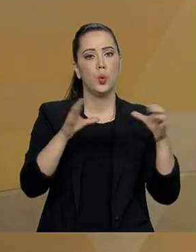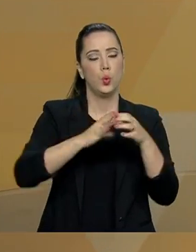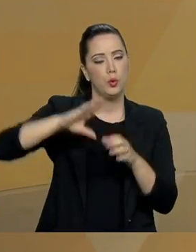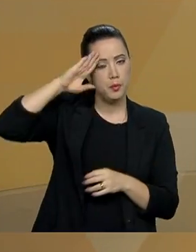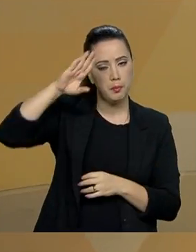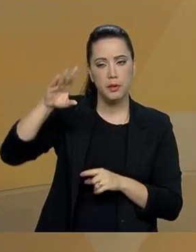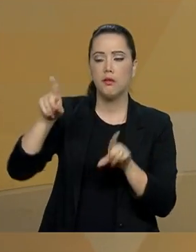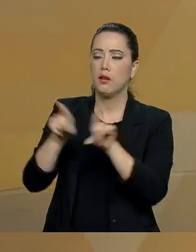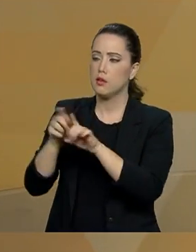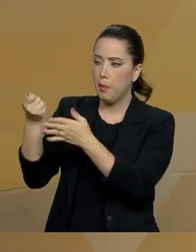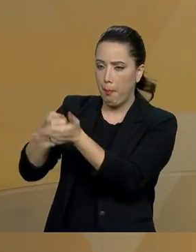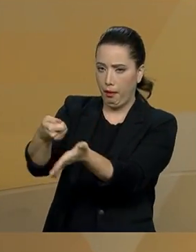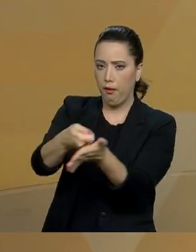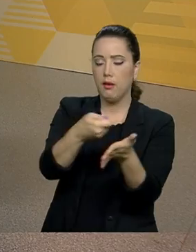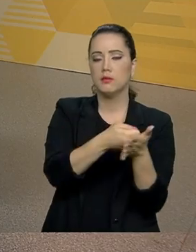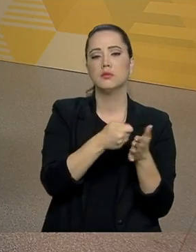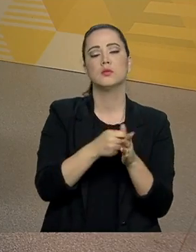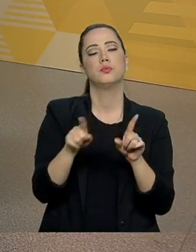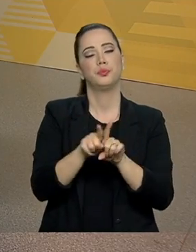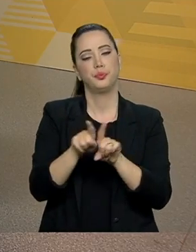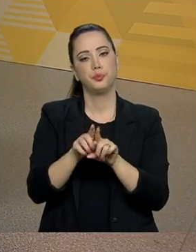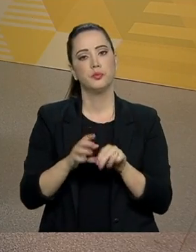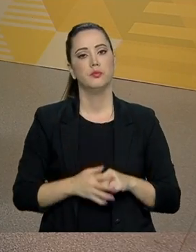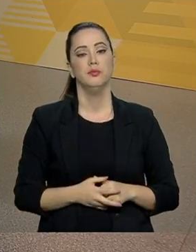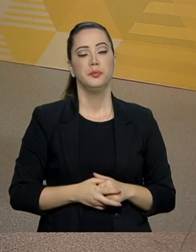também está contribuindo. vai dar a sua contribuição.